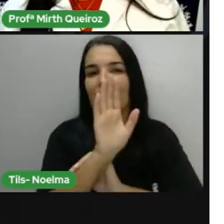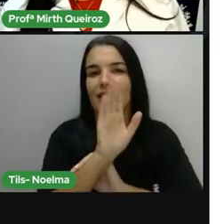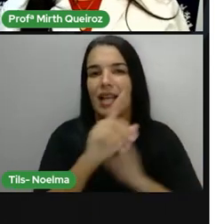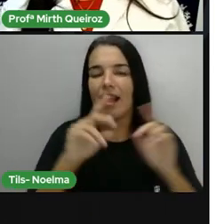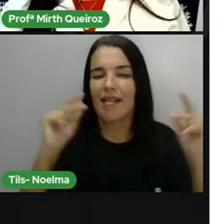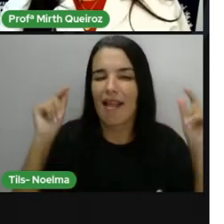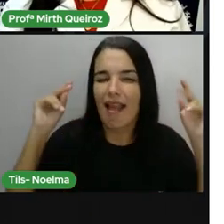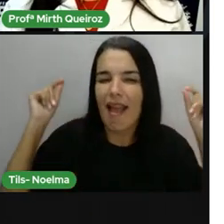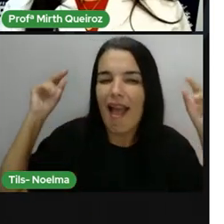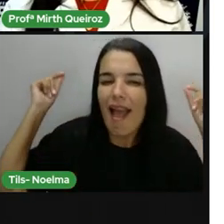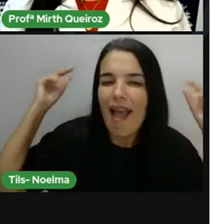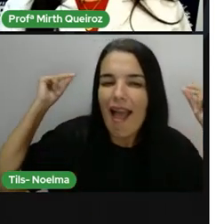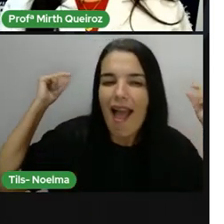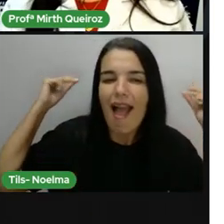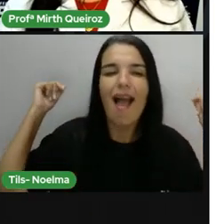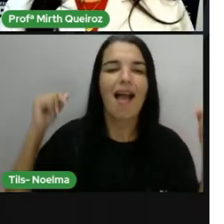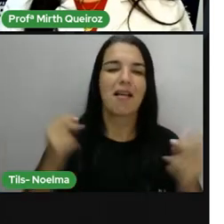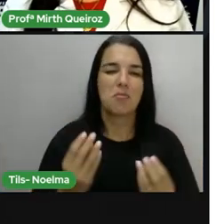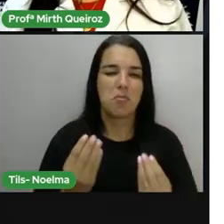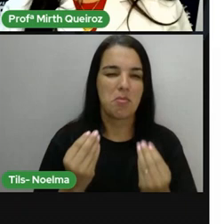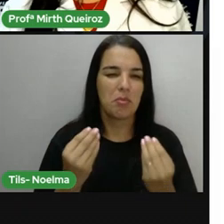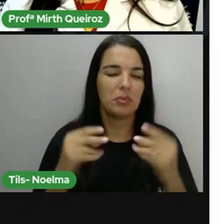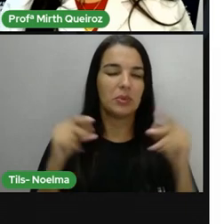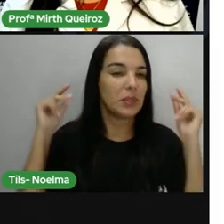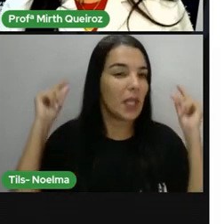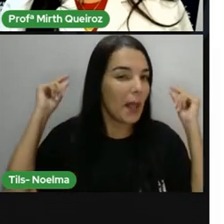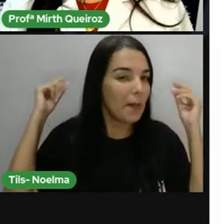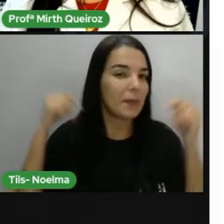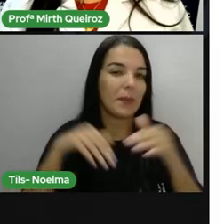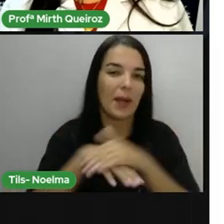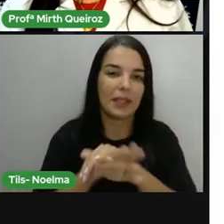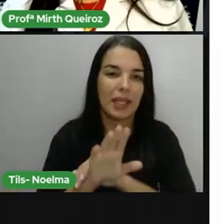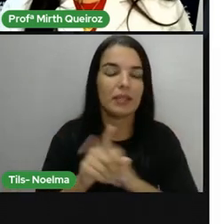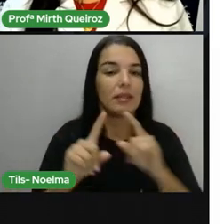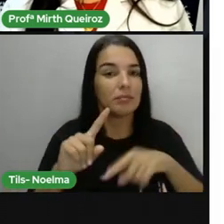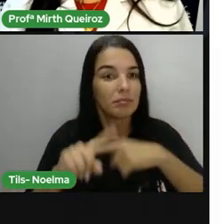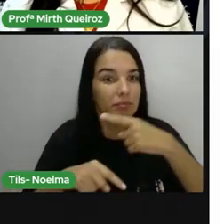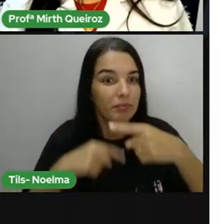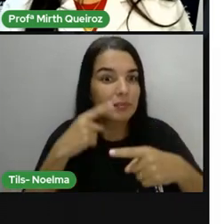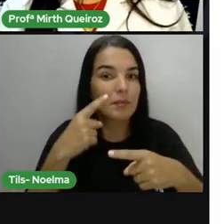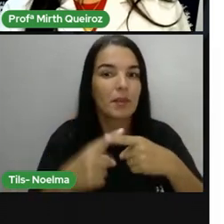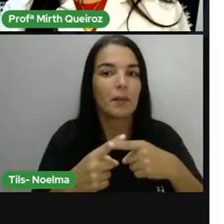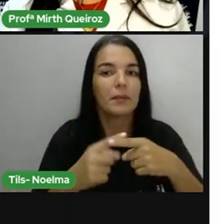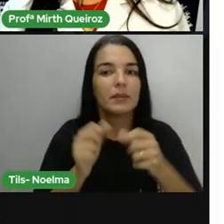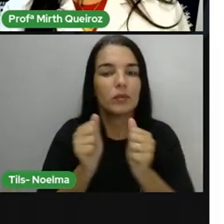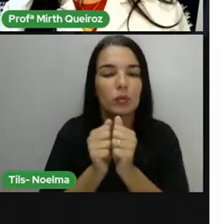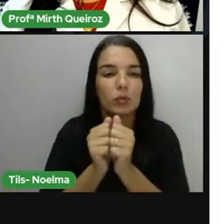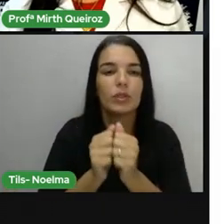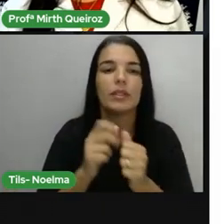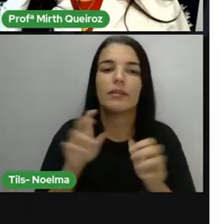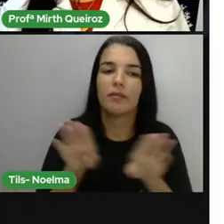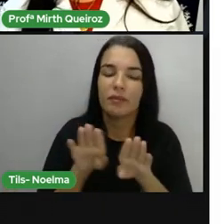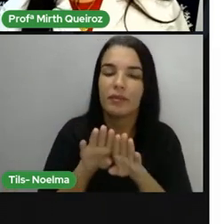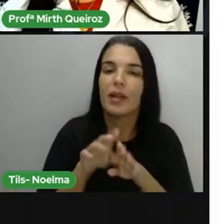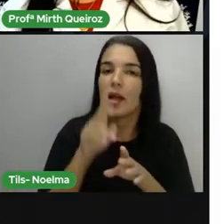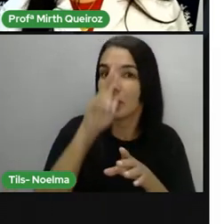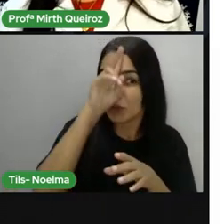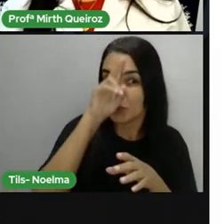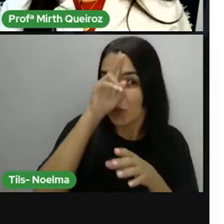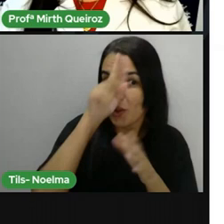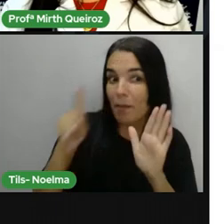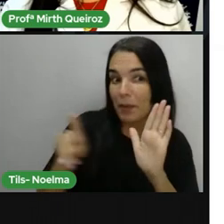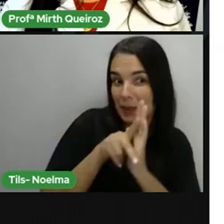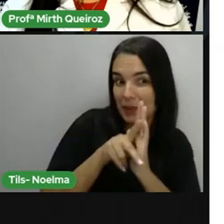antigos, né? São coisas antigas e que fez, de certa forma, parte da nossa história. Então, esse